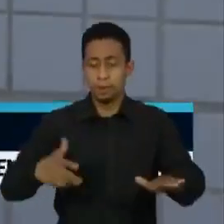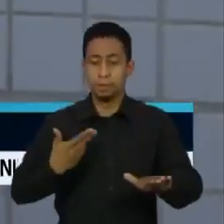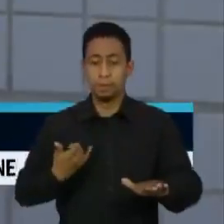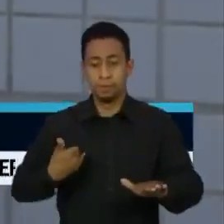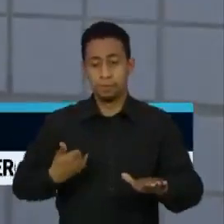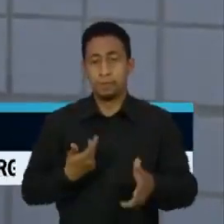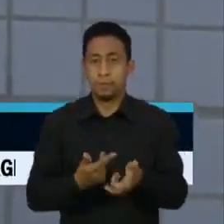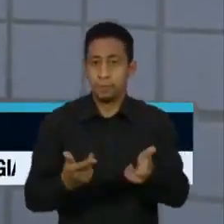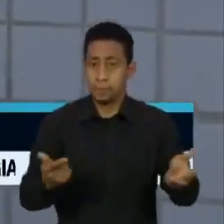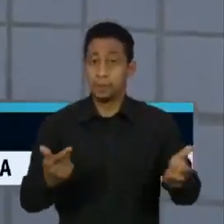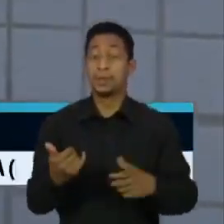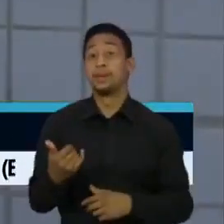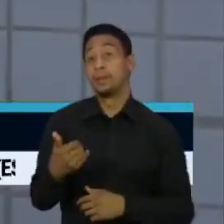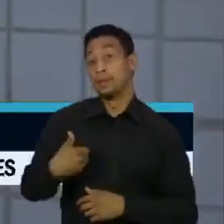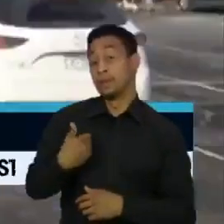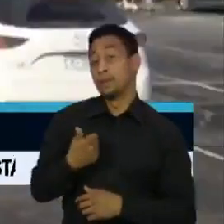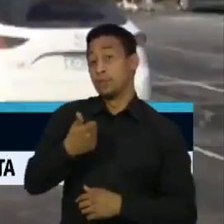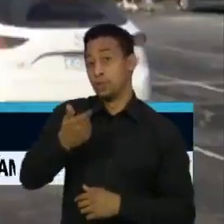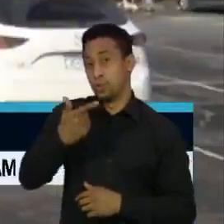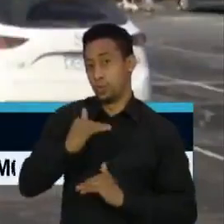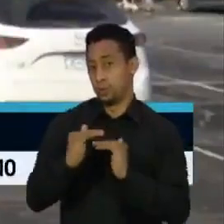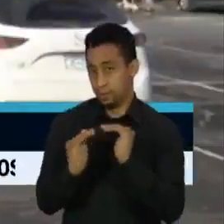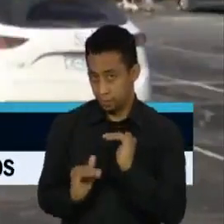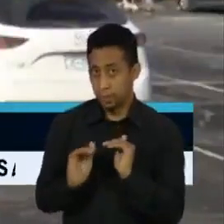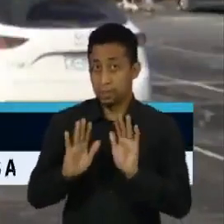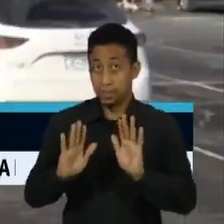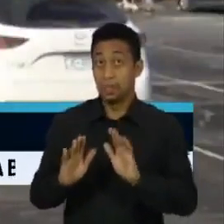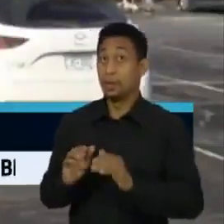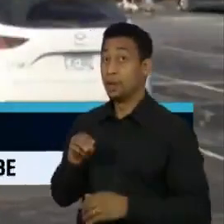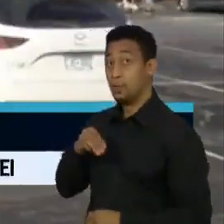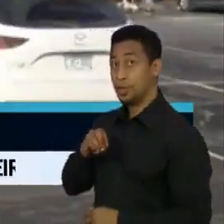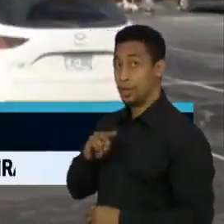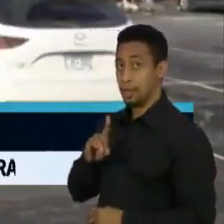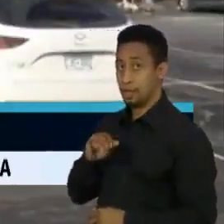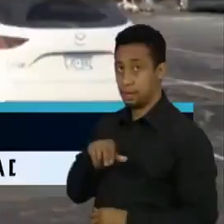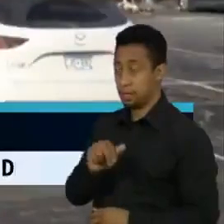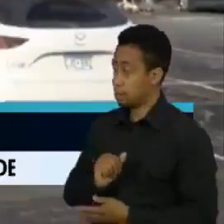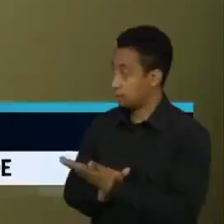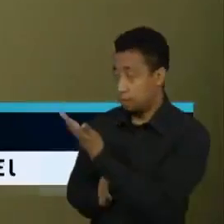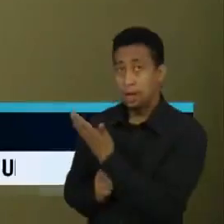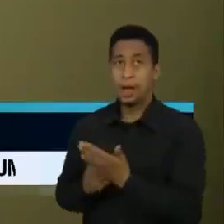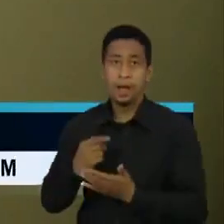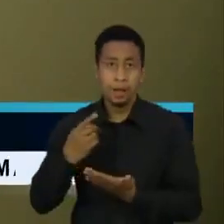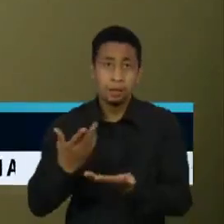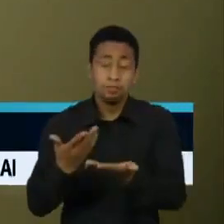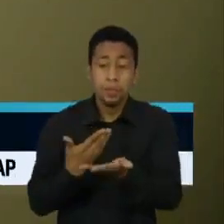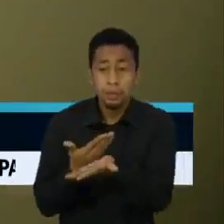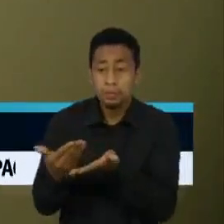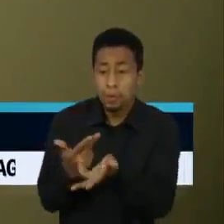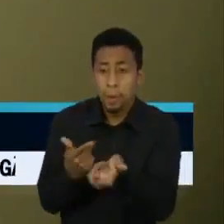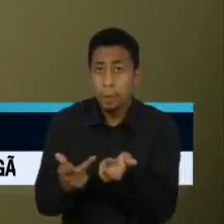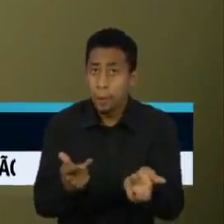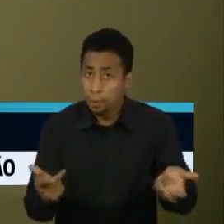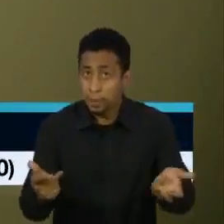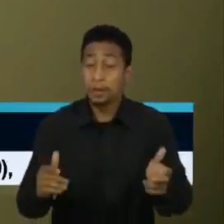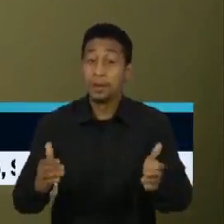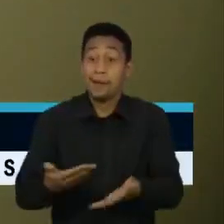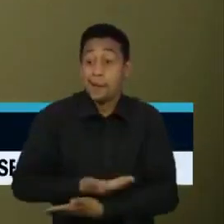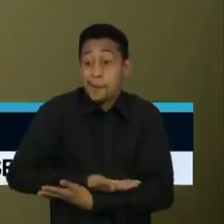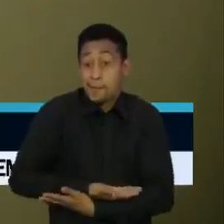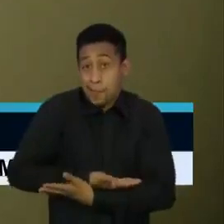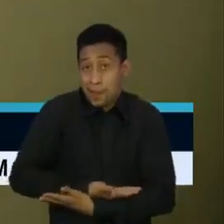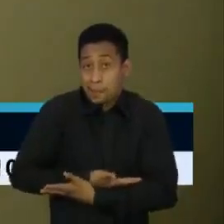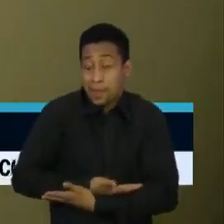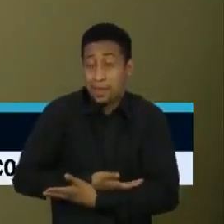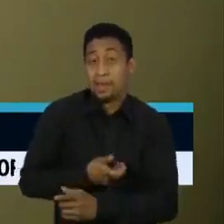em crianças com menos de 12 anos. No caso da Moderna, por exemplo, a ideia é aplicar as doses também em bebês a